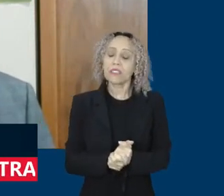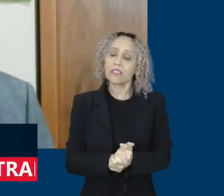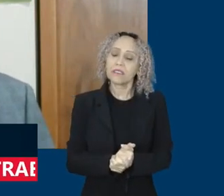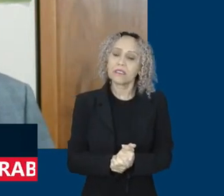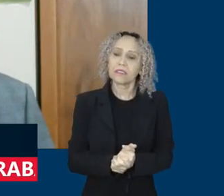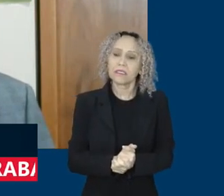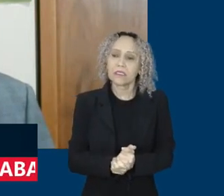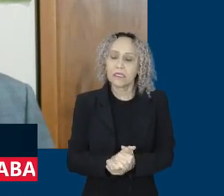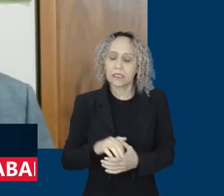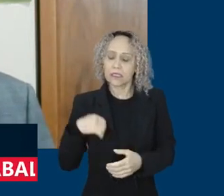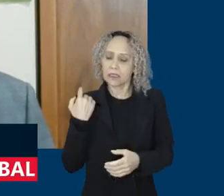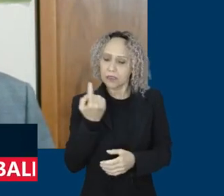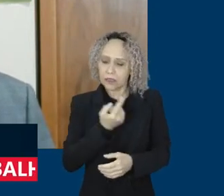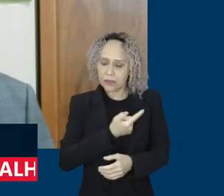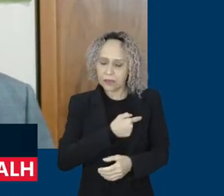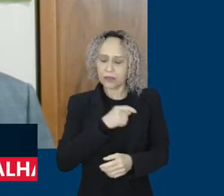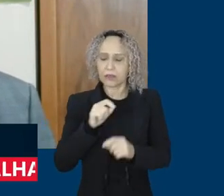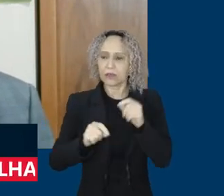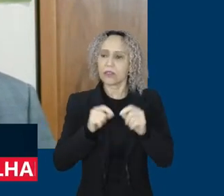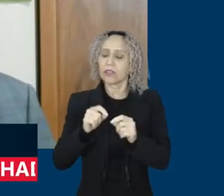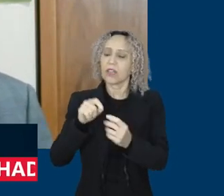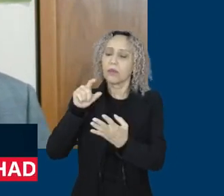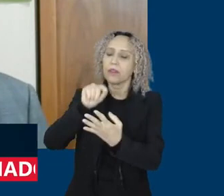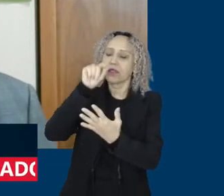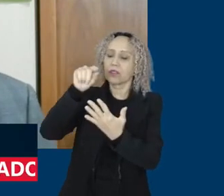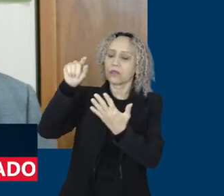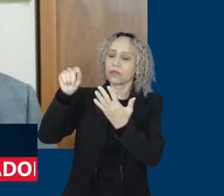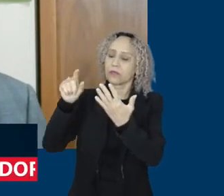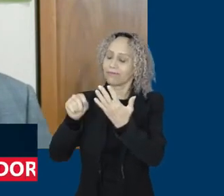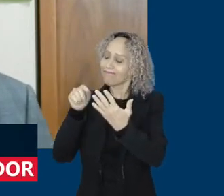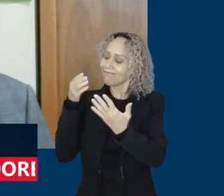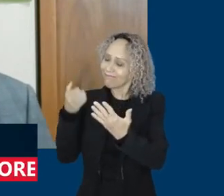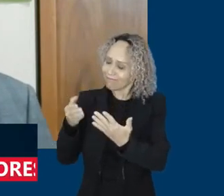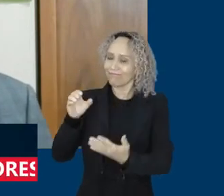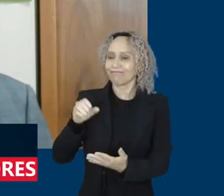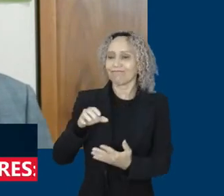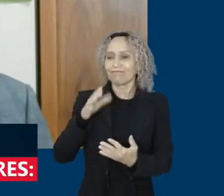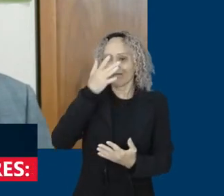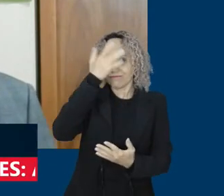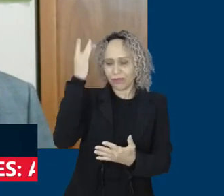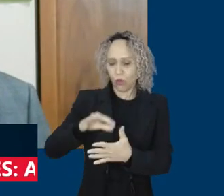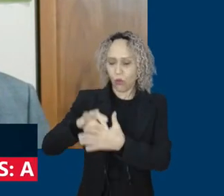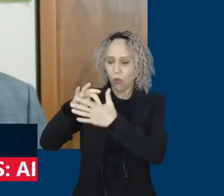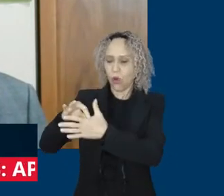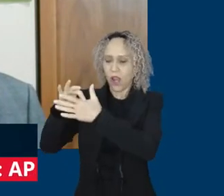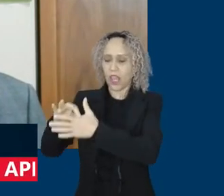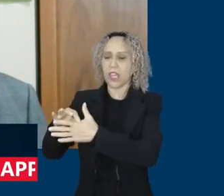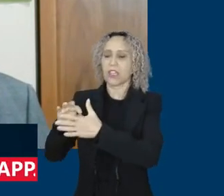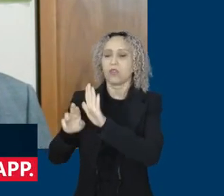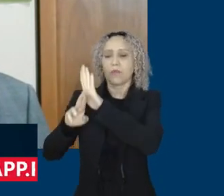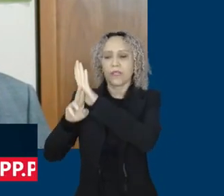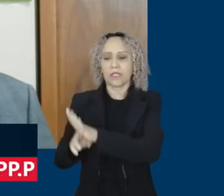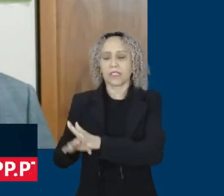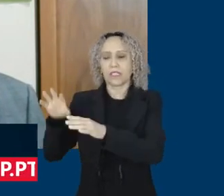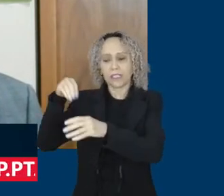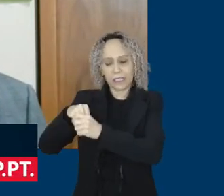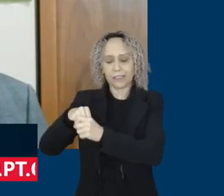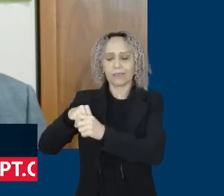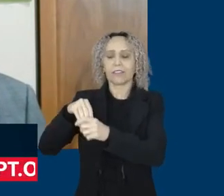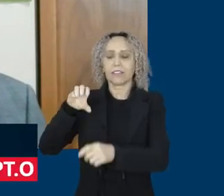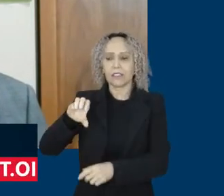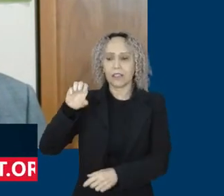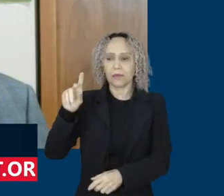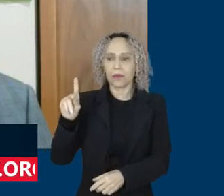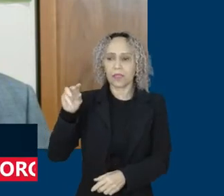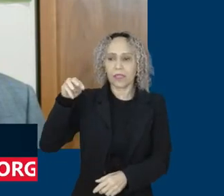na CPMI. E nós vamos com muita garra fazer essa disputa lá, em nome da verdade, né?